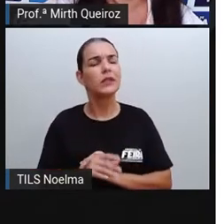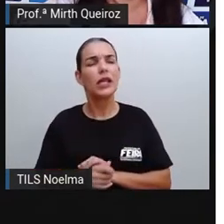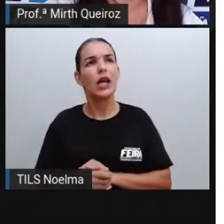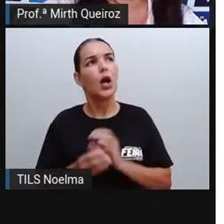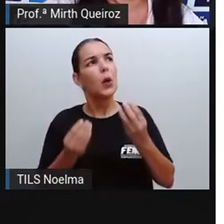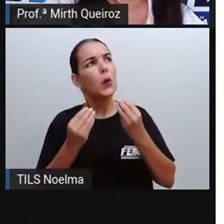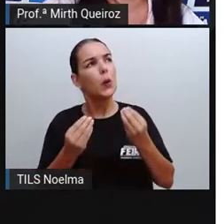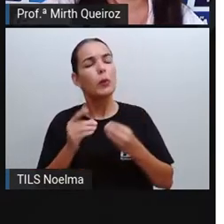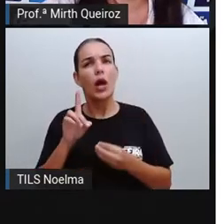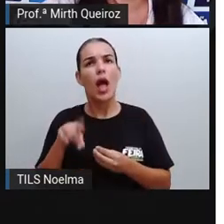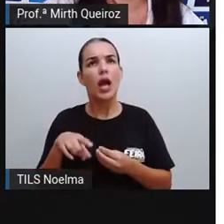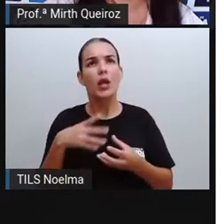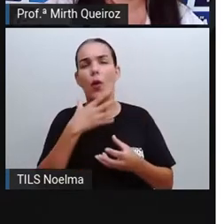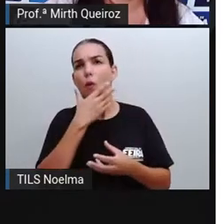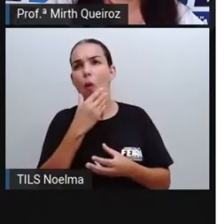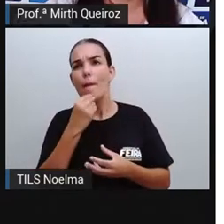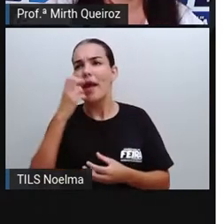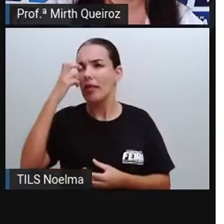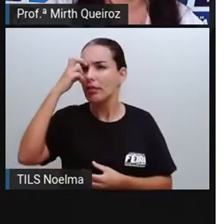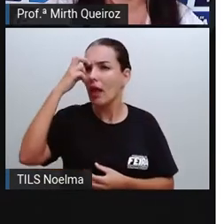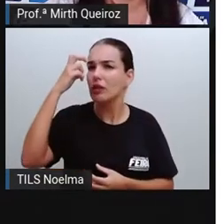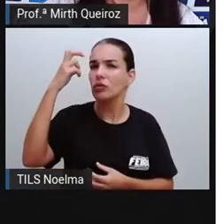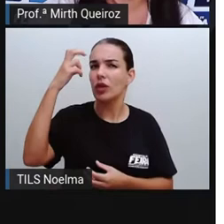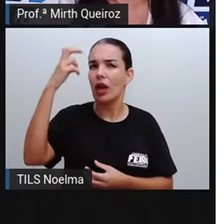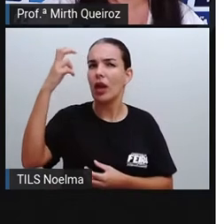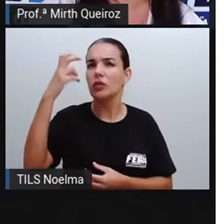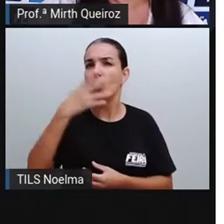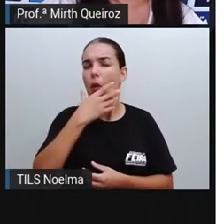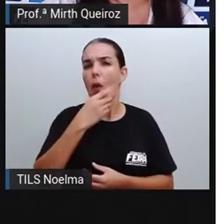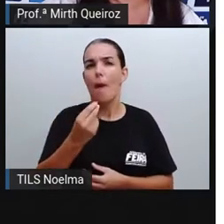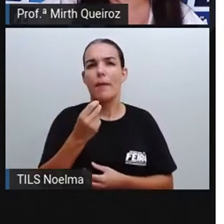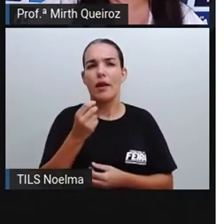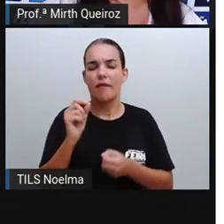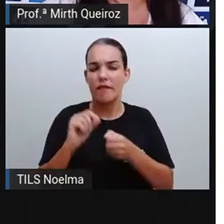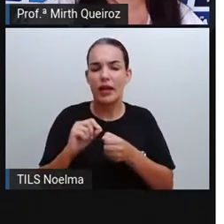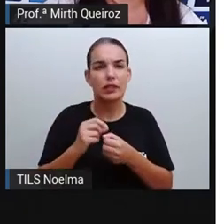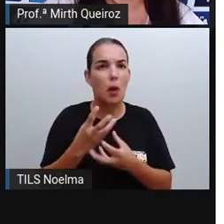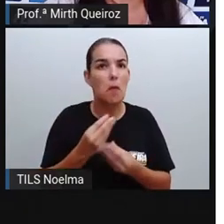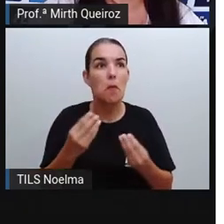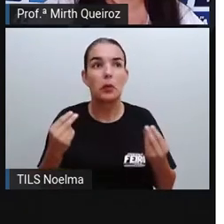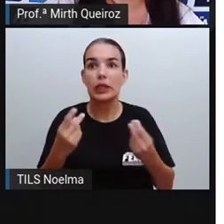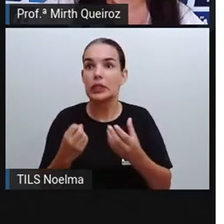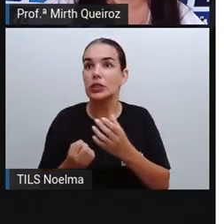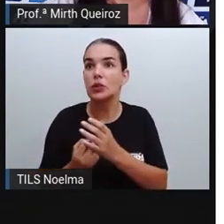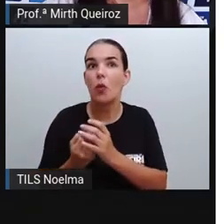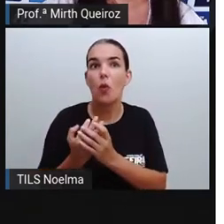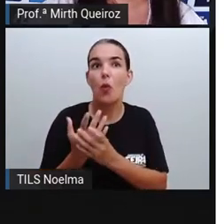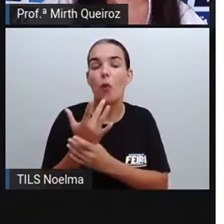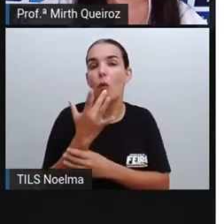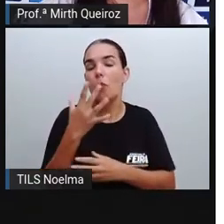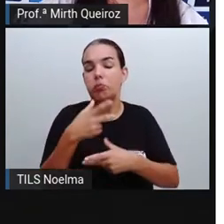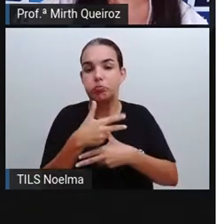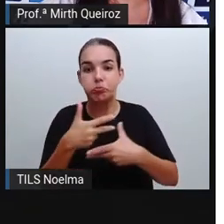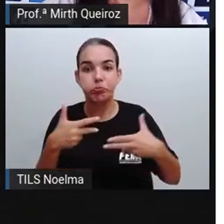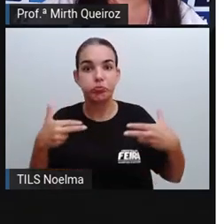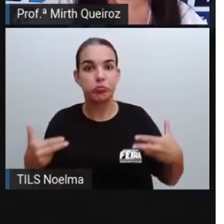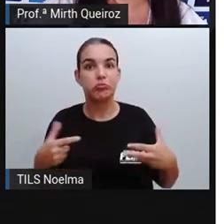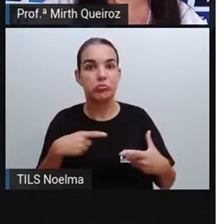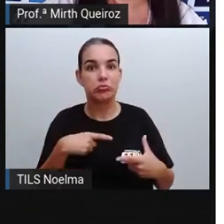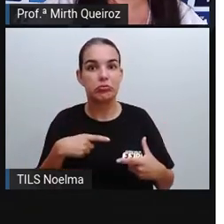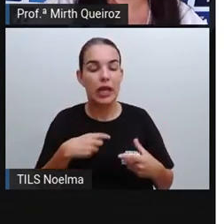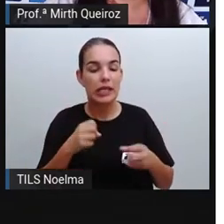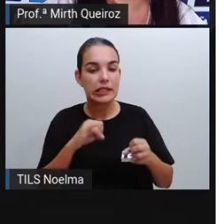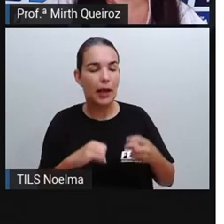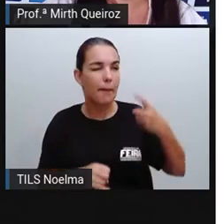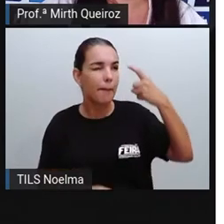como é que o homem é inteligente, né? Como o homem, ele cria tantas coisas assim que a gente, se a gente for